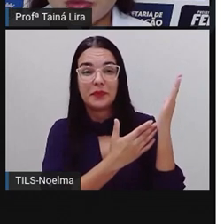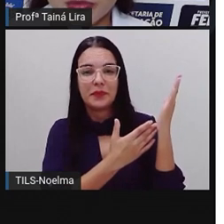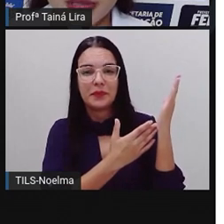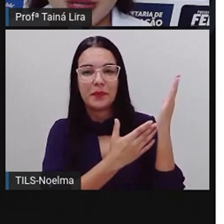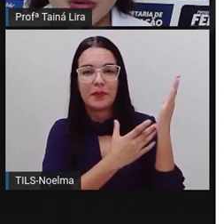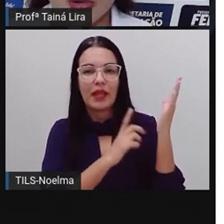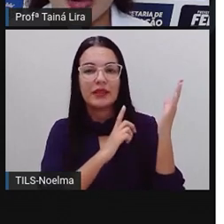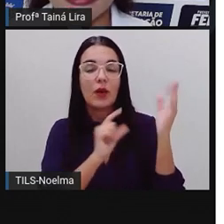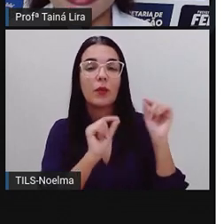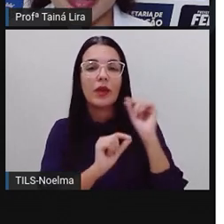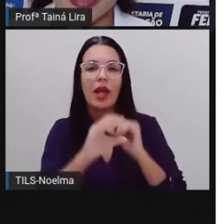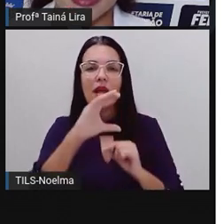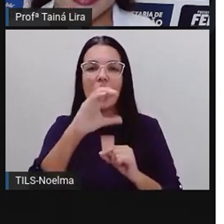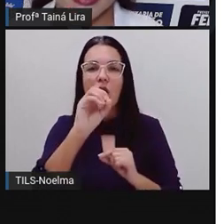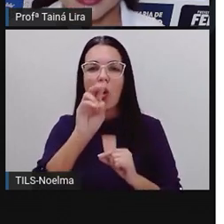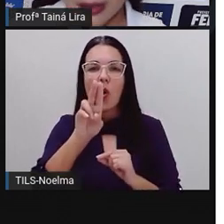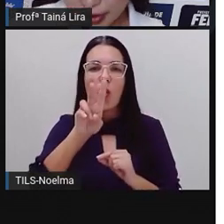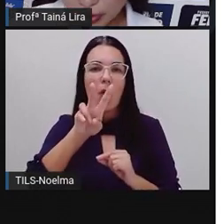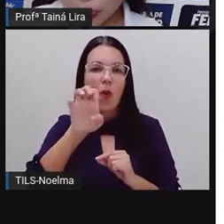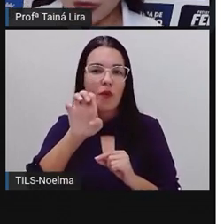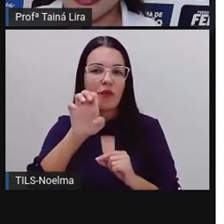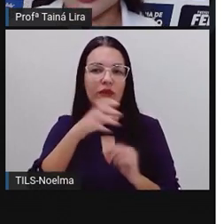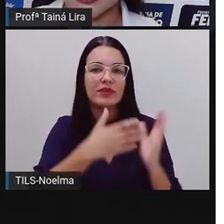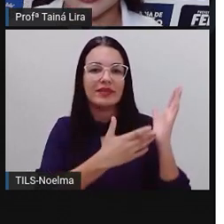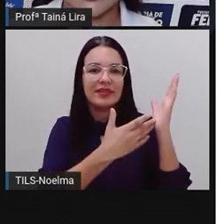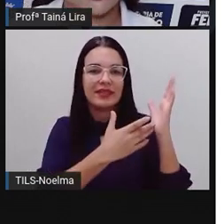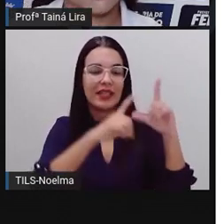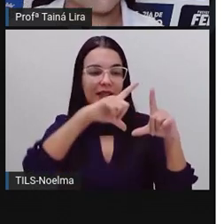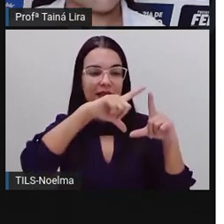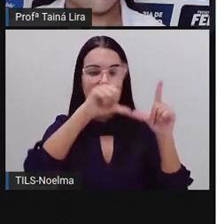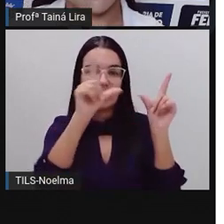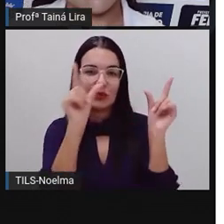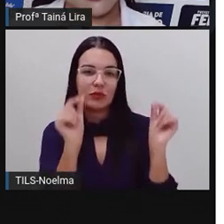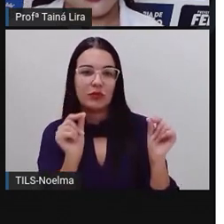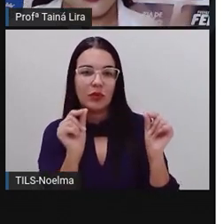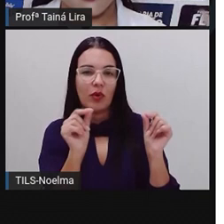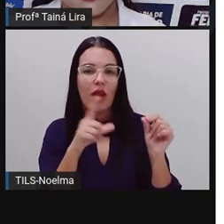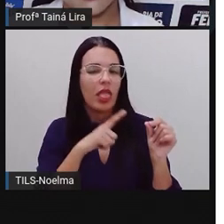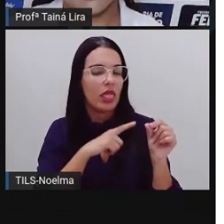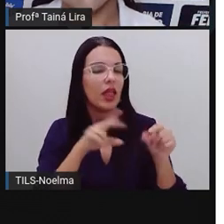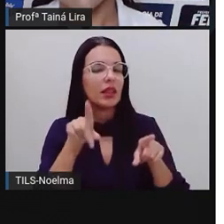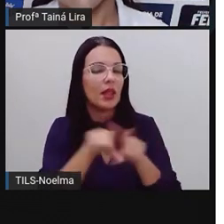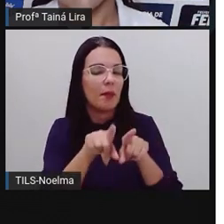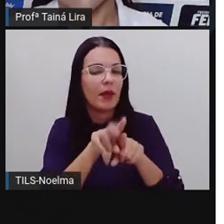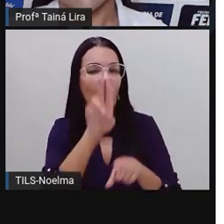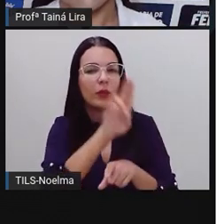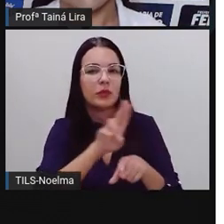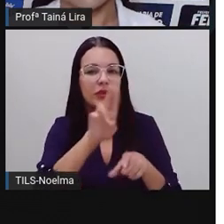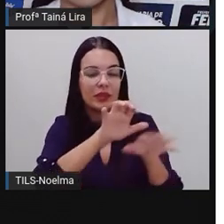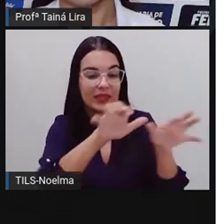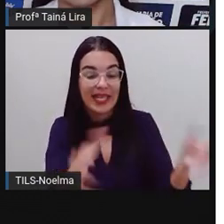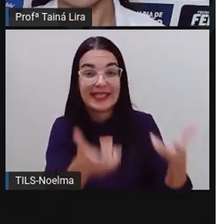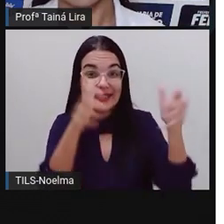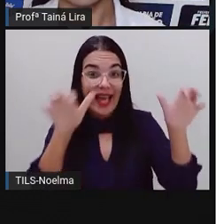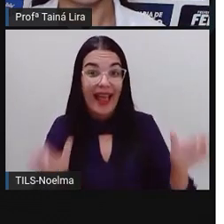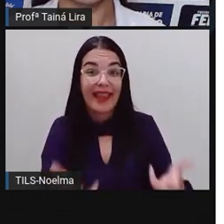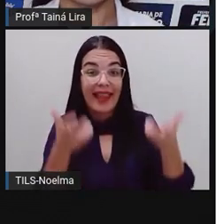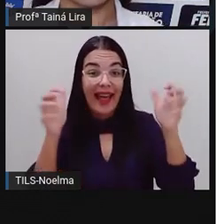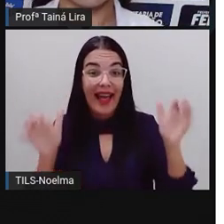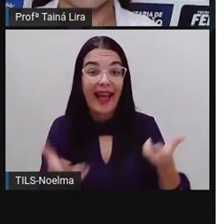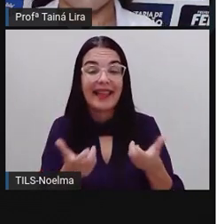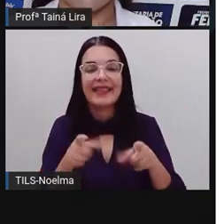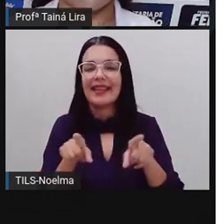consumimos muito é a couve. Então, a couve, né, que a gente usa aí na salada, existem também